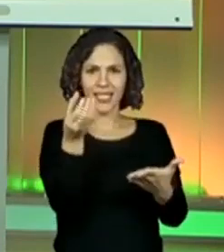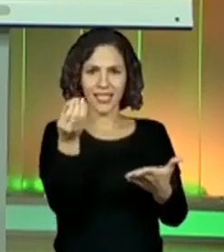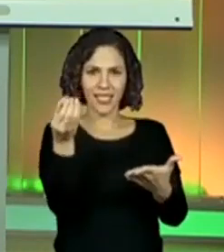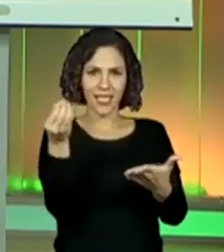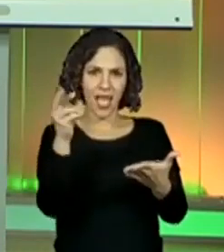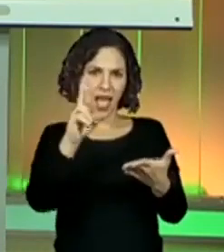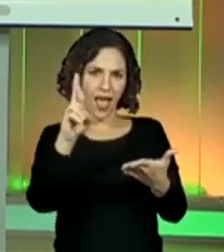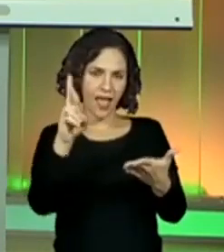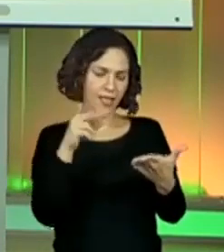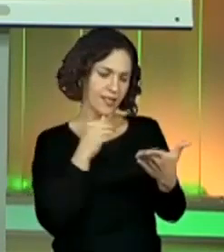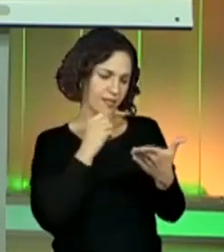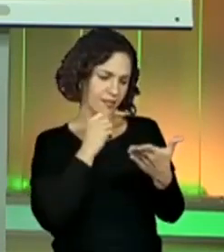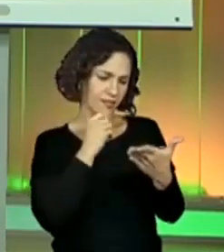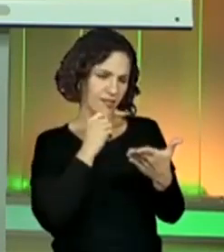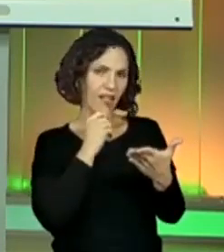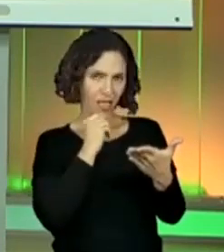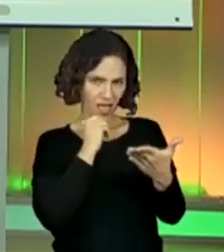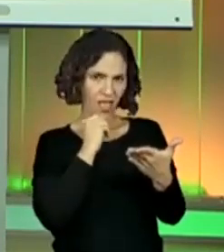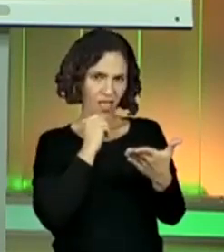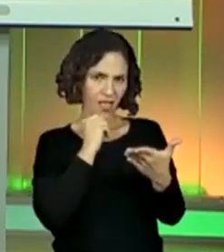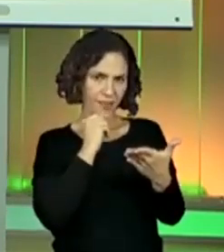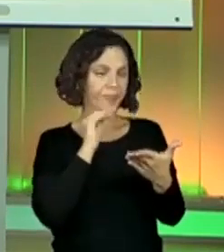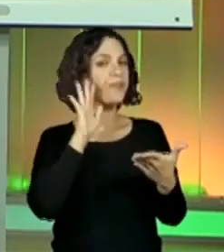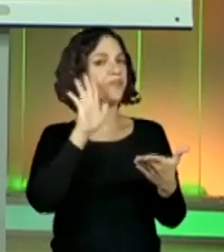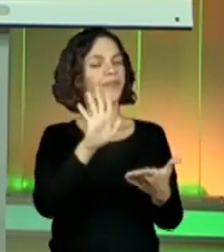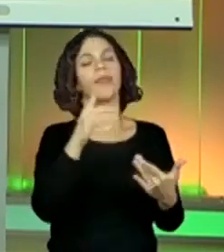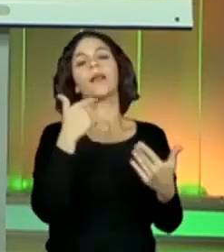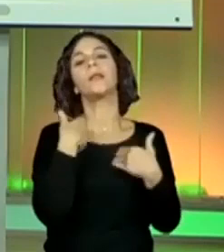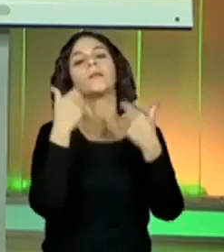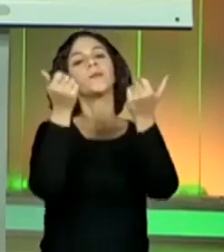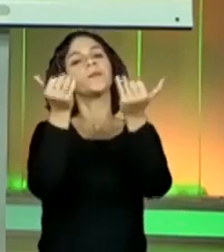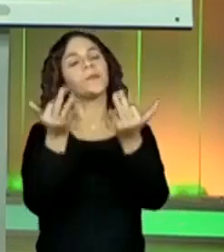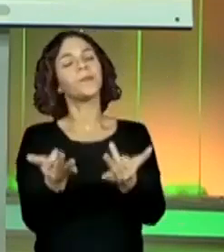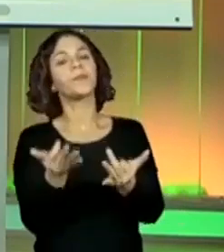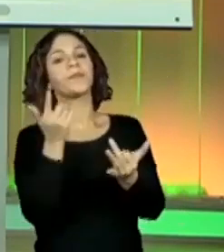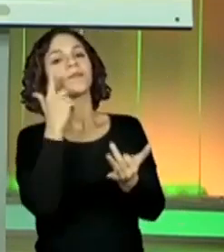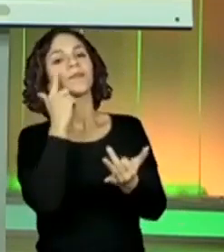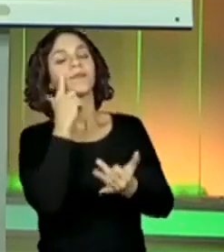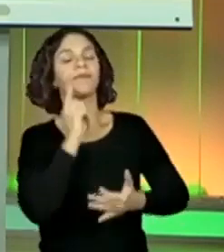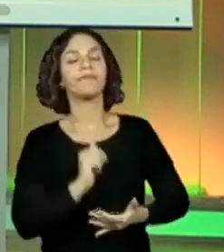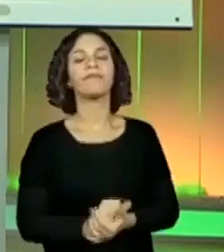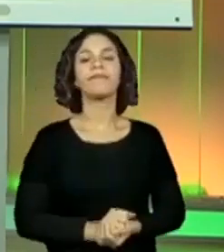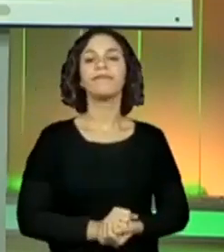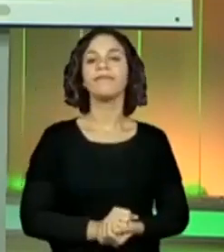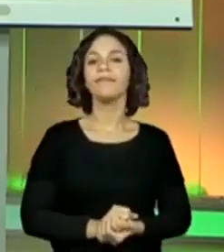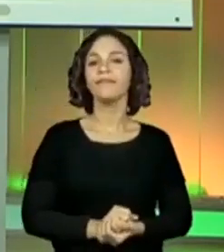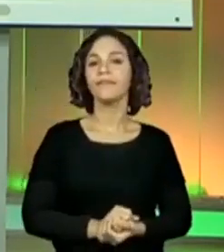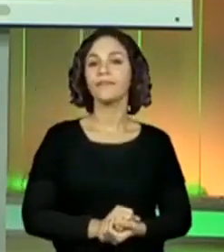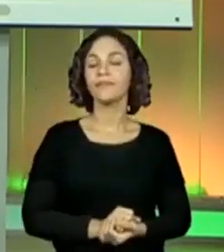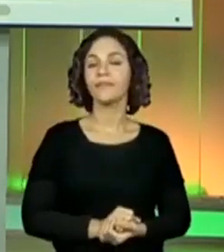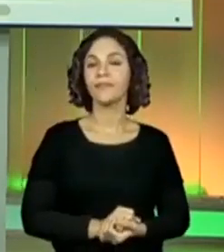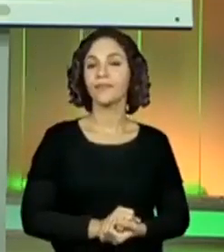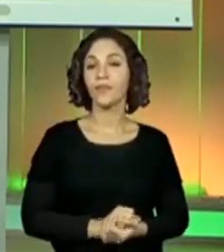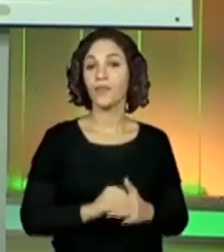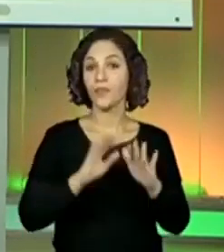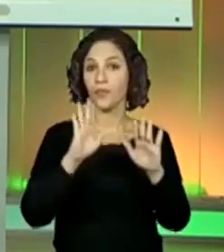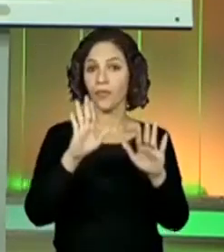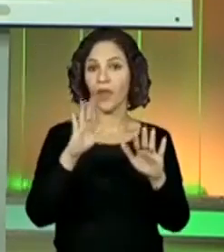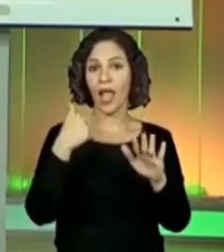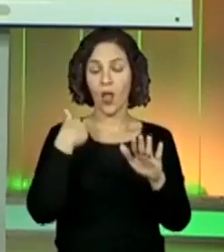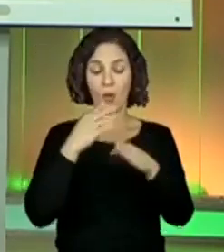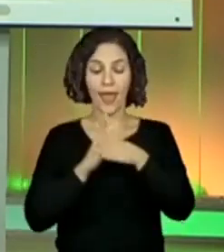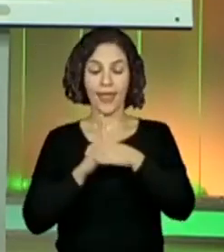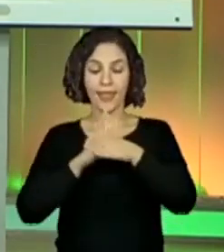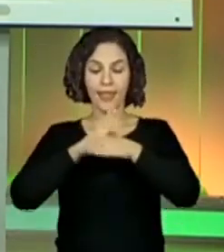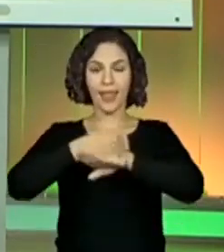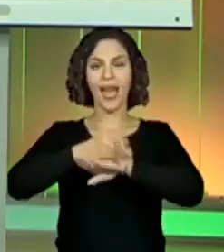reais mesmo? Pessoal, vou explicar para vocês como é que funciona a coisa aí. Olha só. Se eu estou dando uma